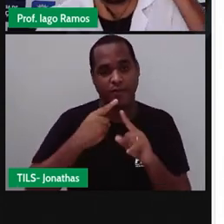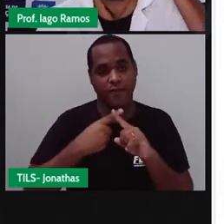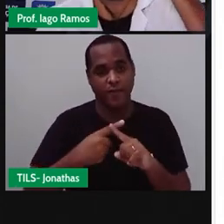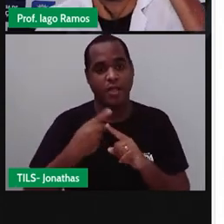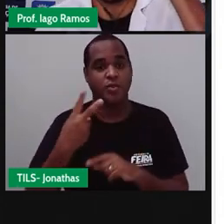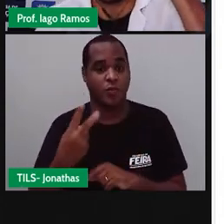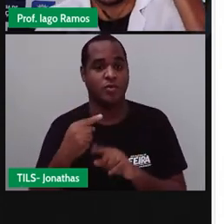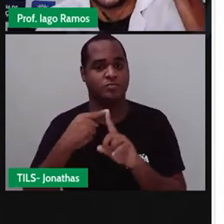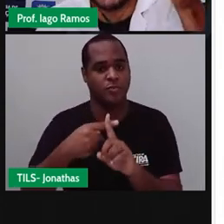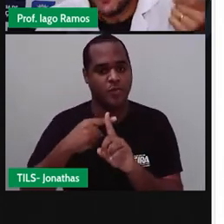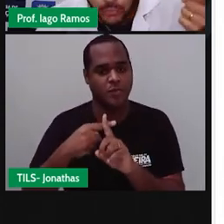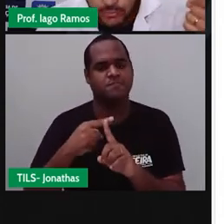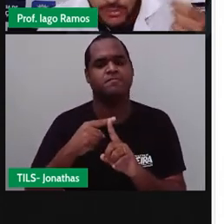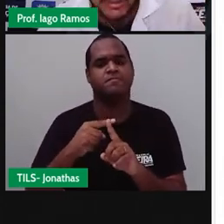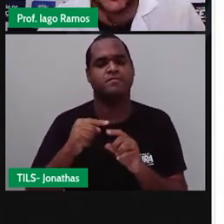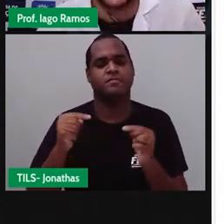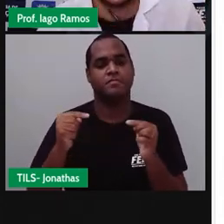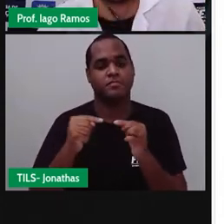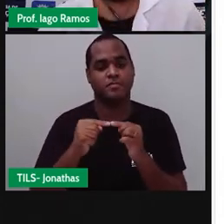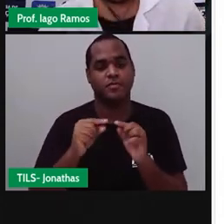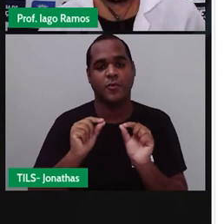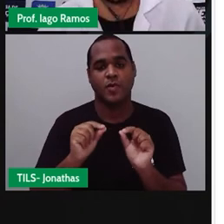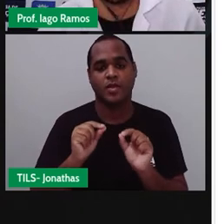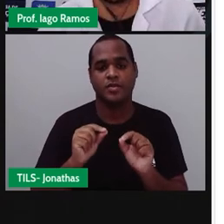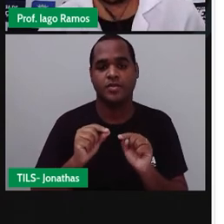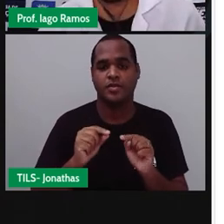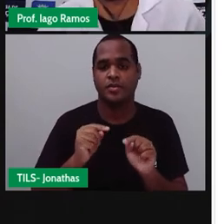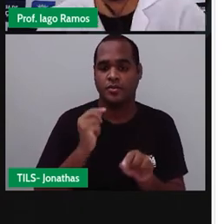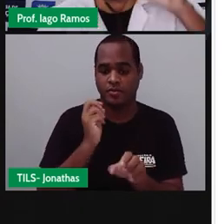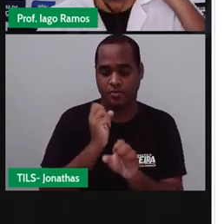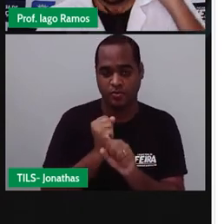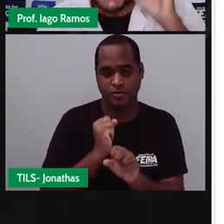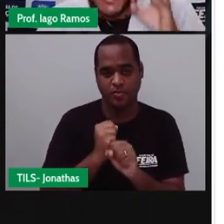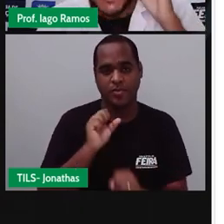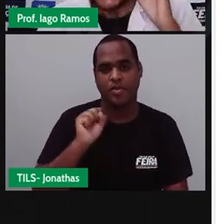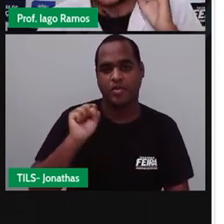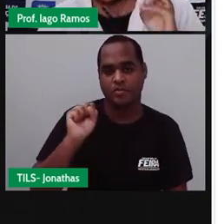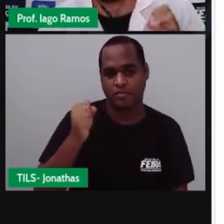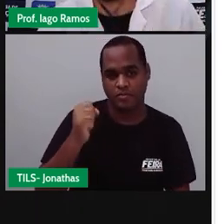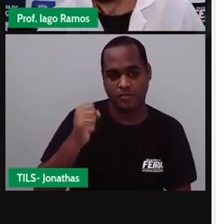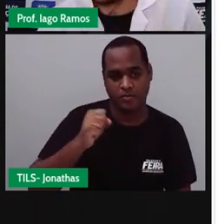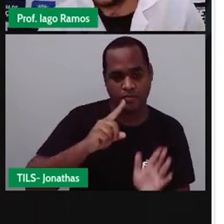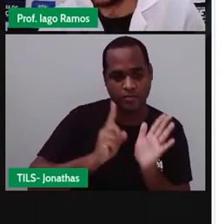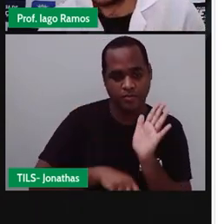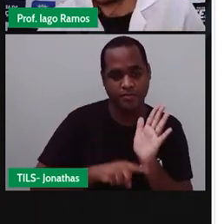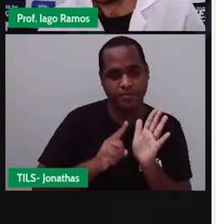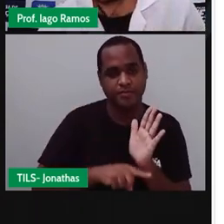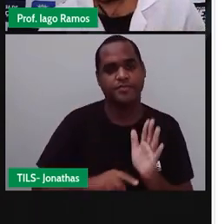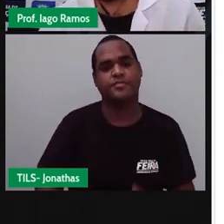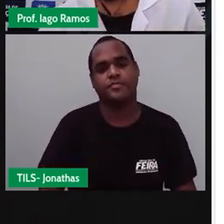positivo, o resultado foi 8 negativo.